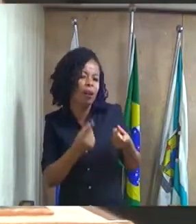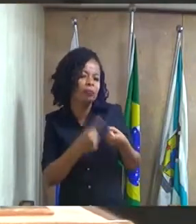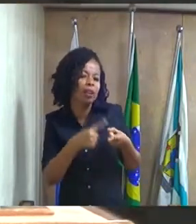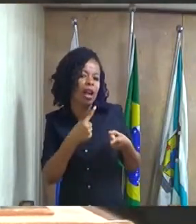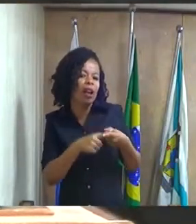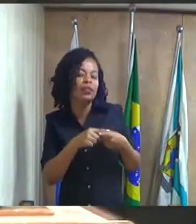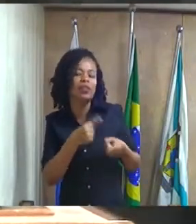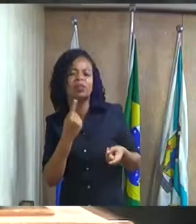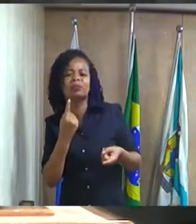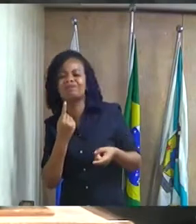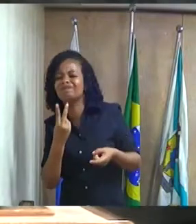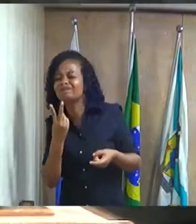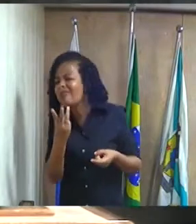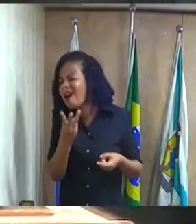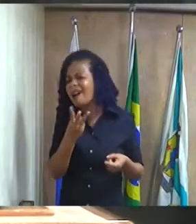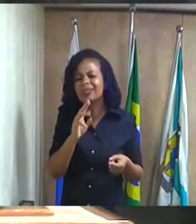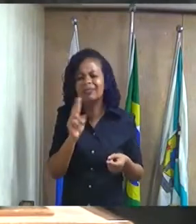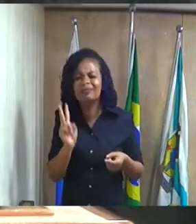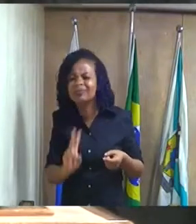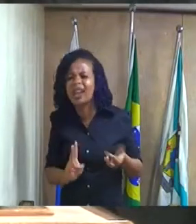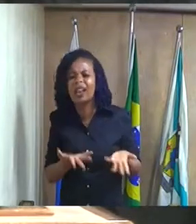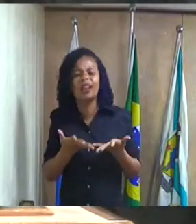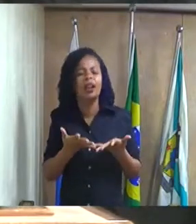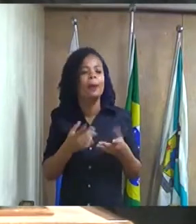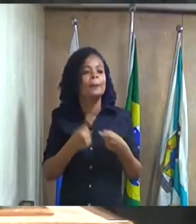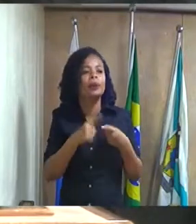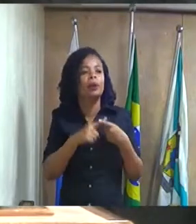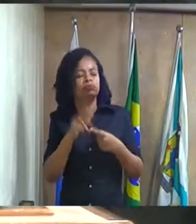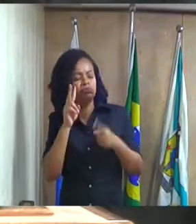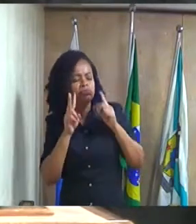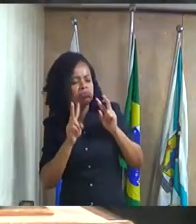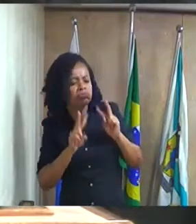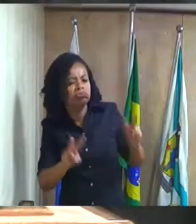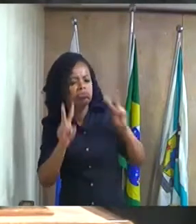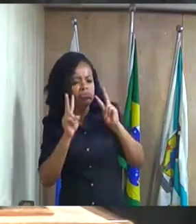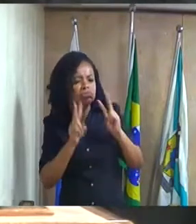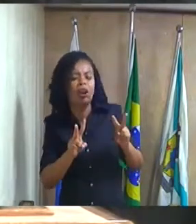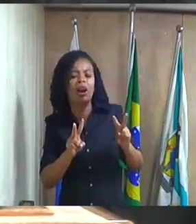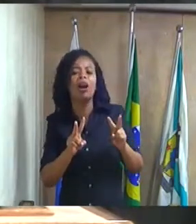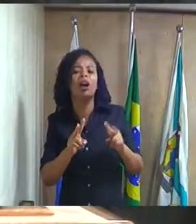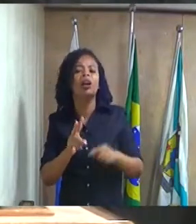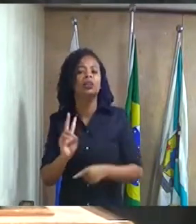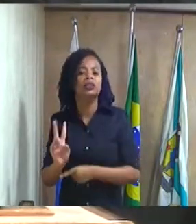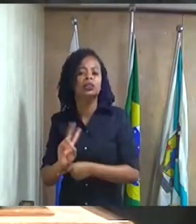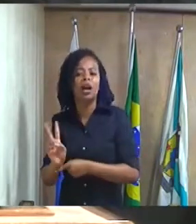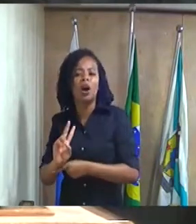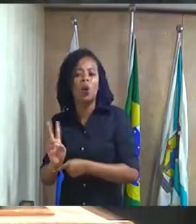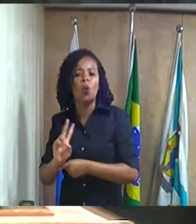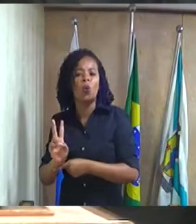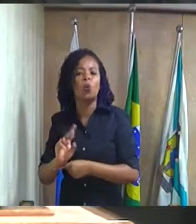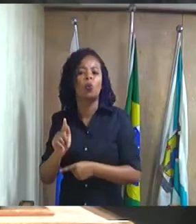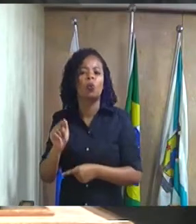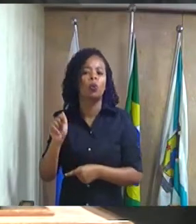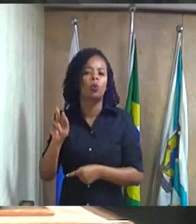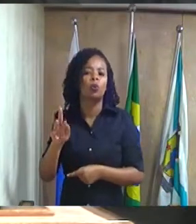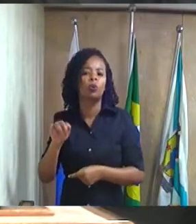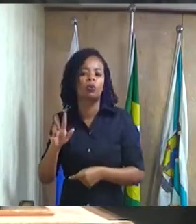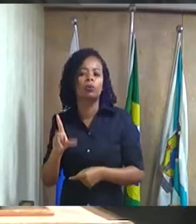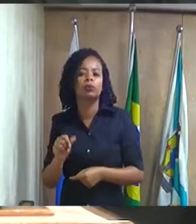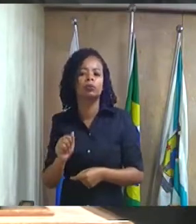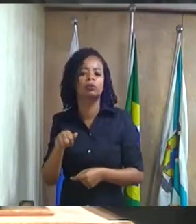eu vi foi o servidor da guarda municipal na porta da casa do